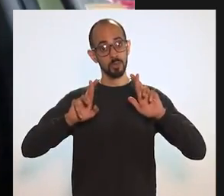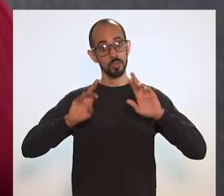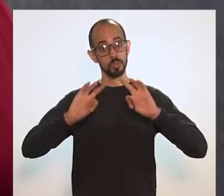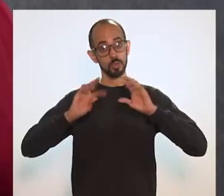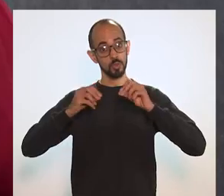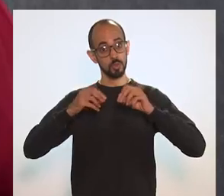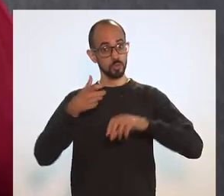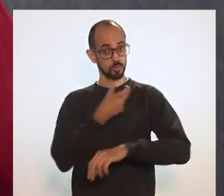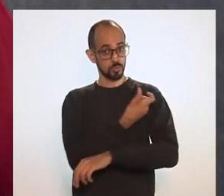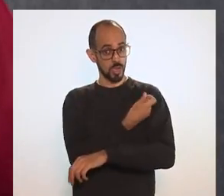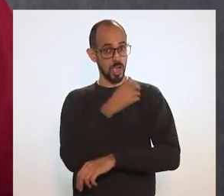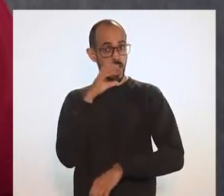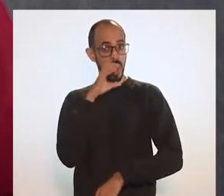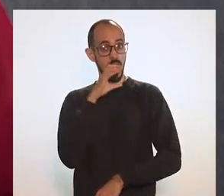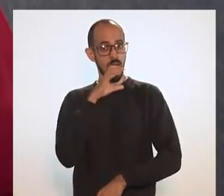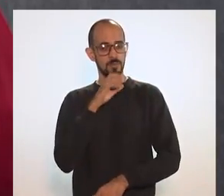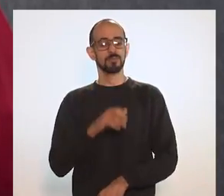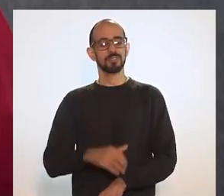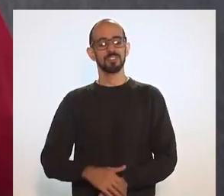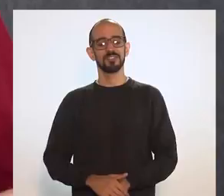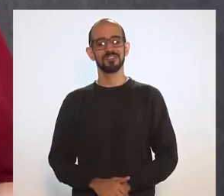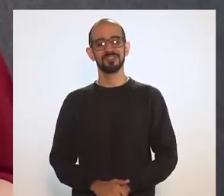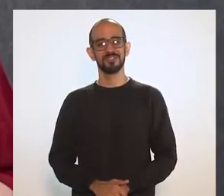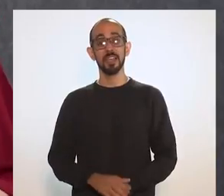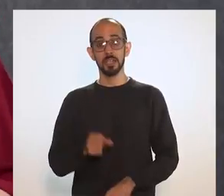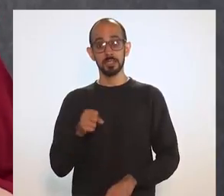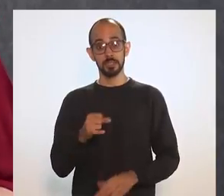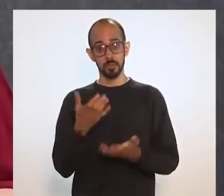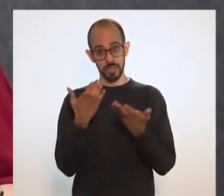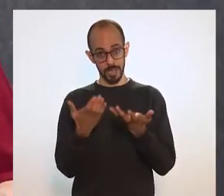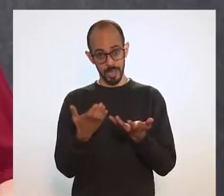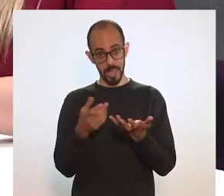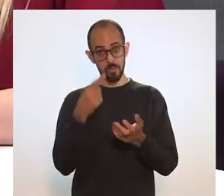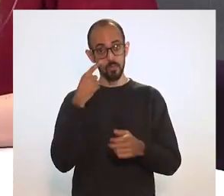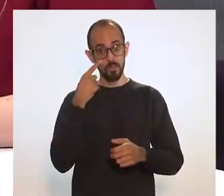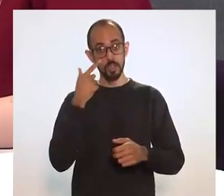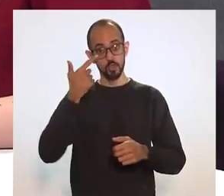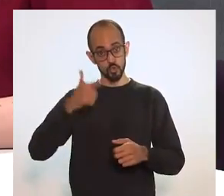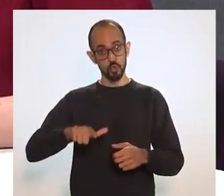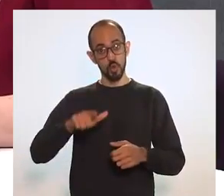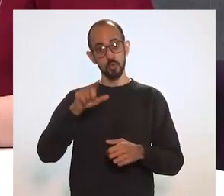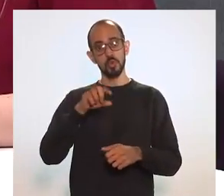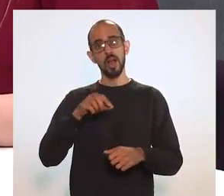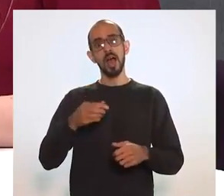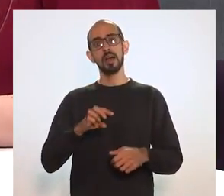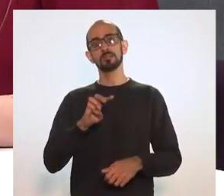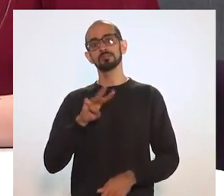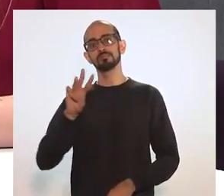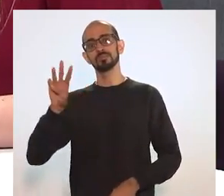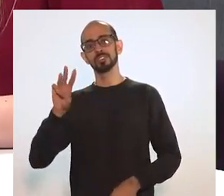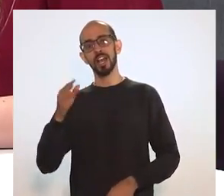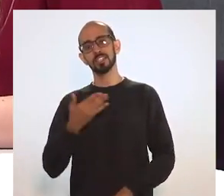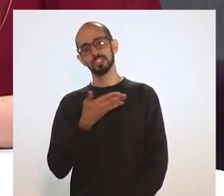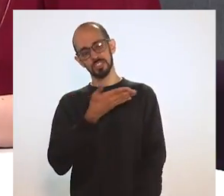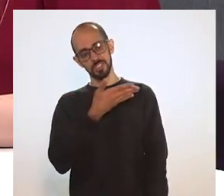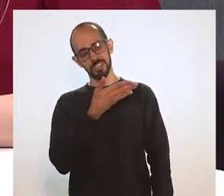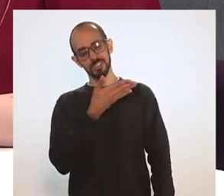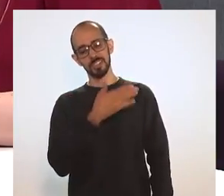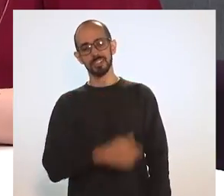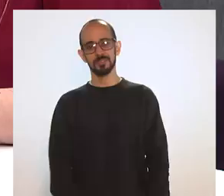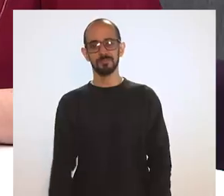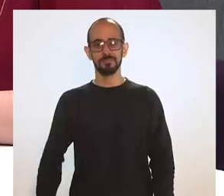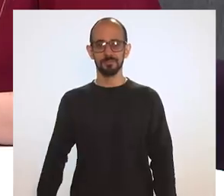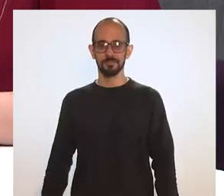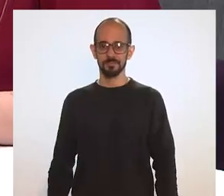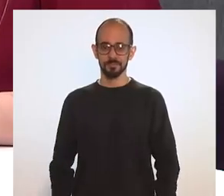torcer para que todo mundo seja imunizado o mais rápido possível, né? Se você quiser rever esse programa, acesse